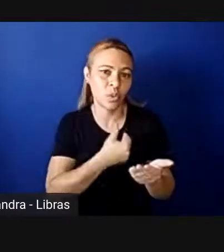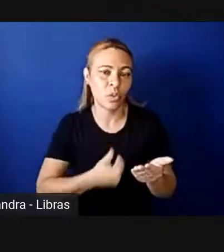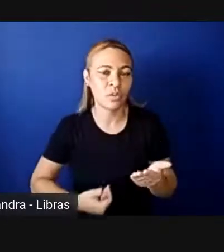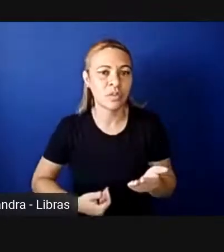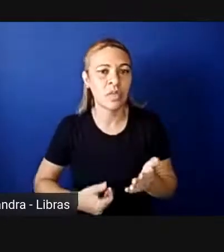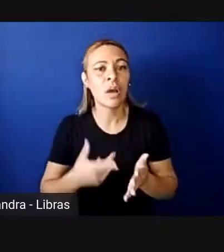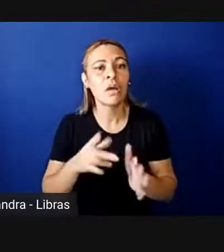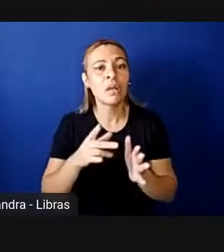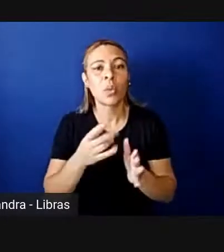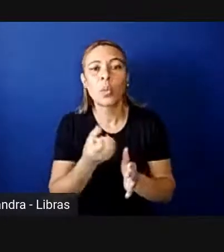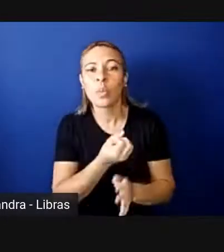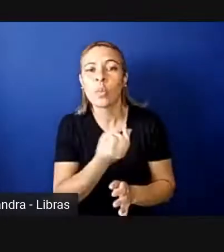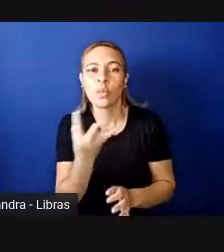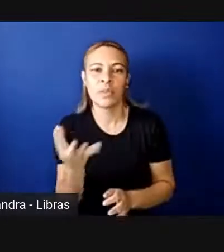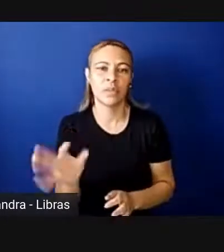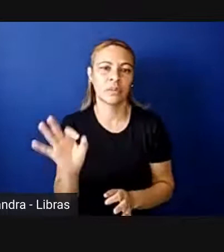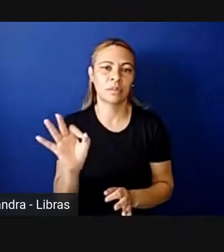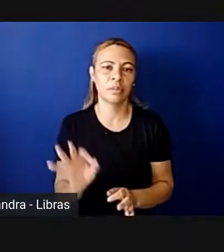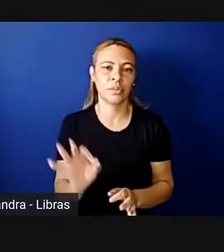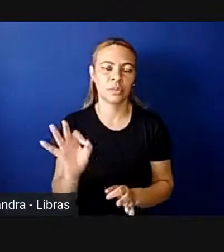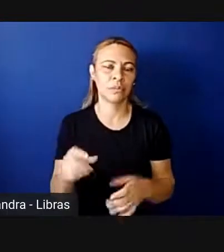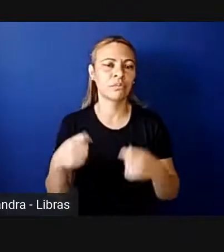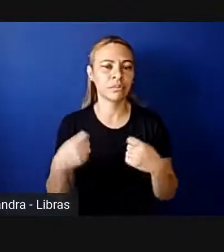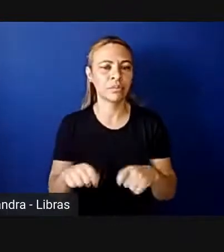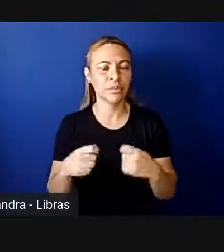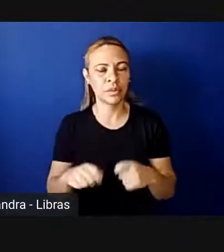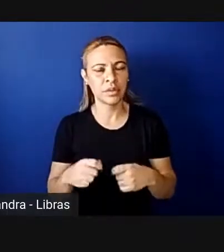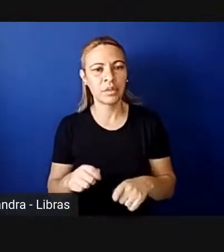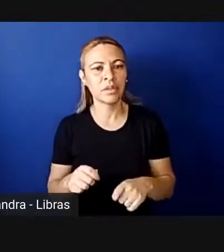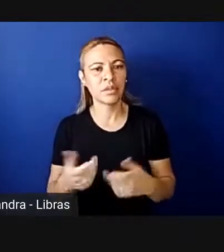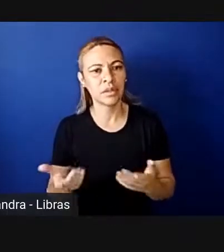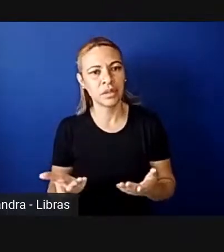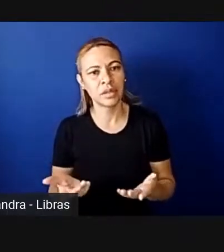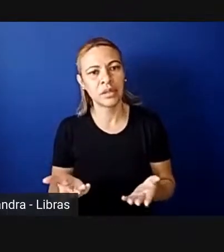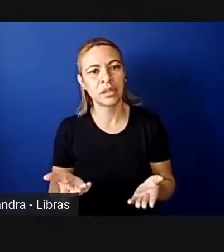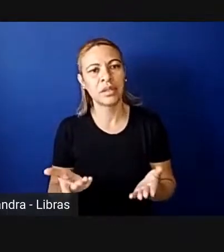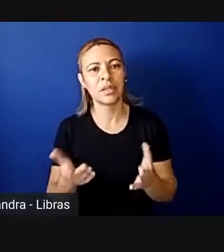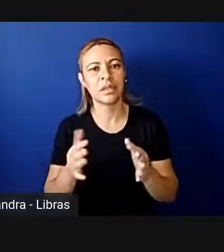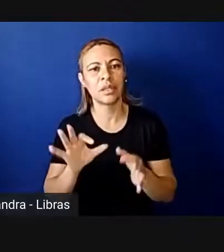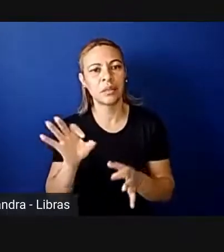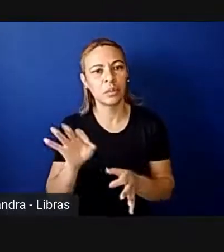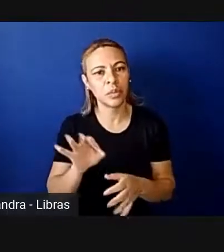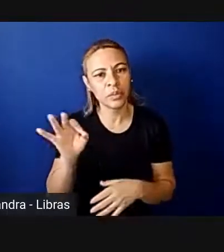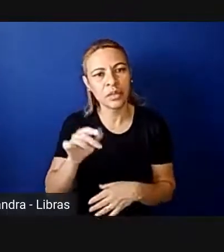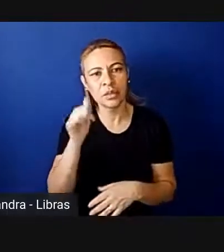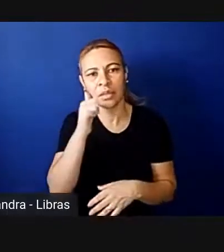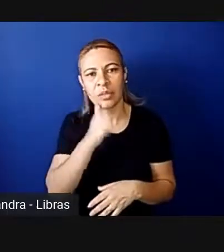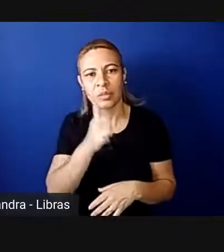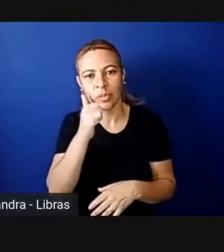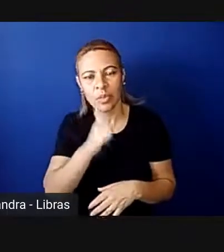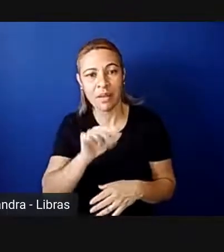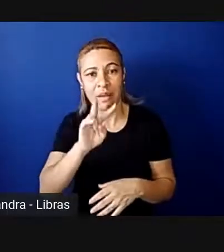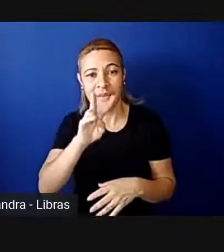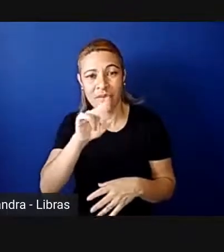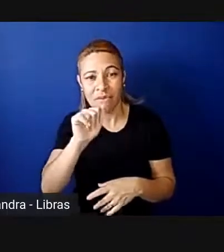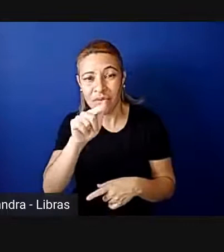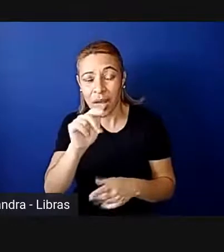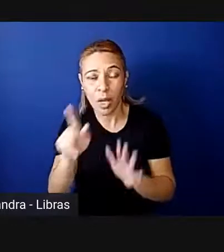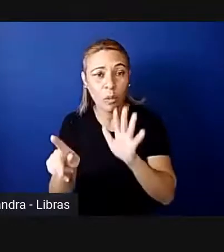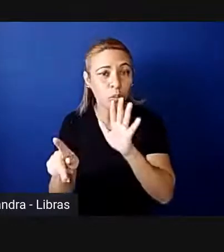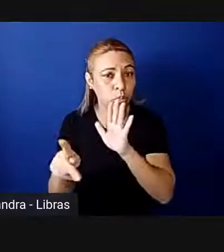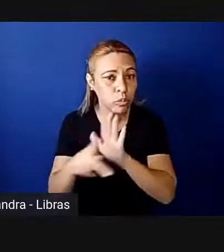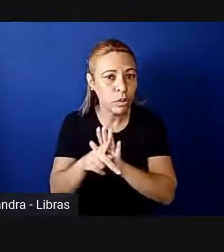percentual tem que ser de mulheres, né, aquelas vagas ficam reservadas